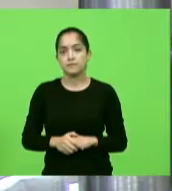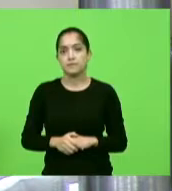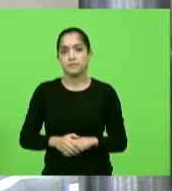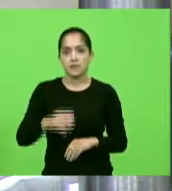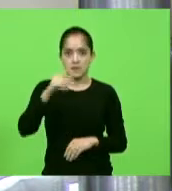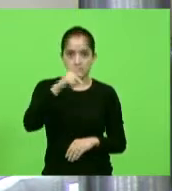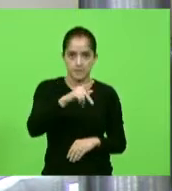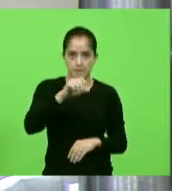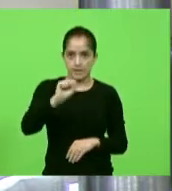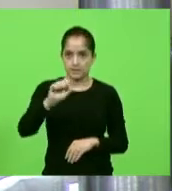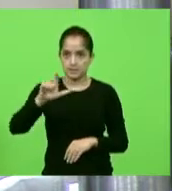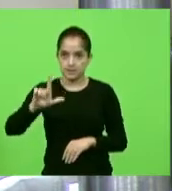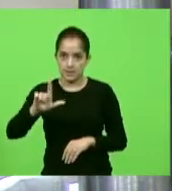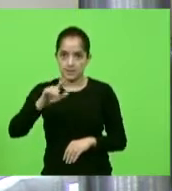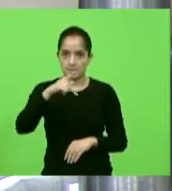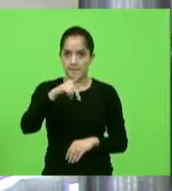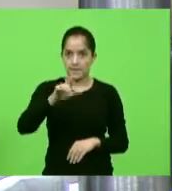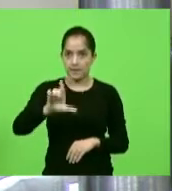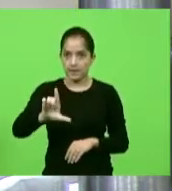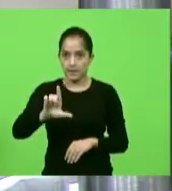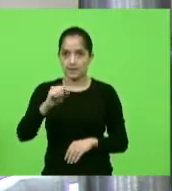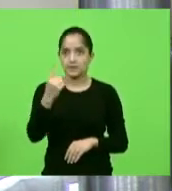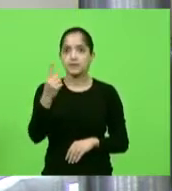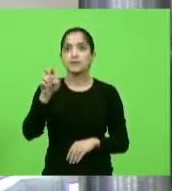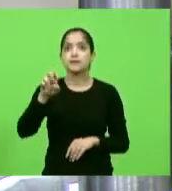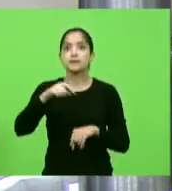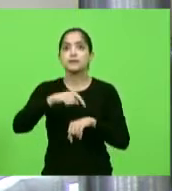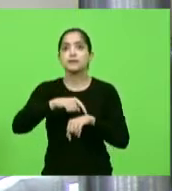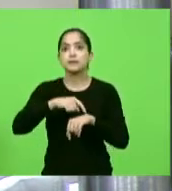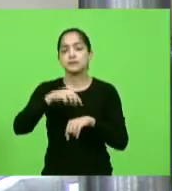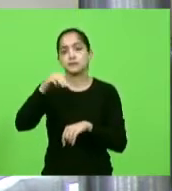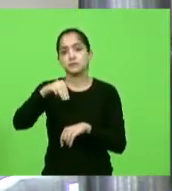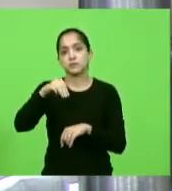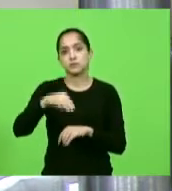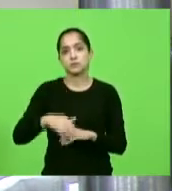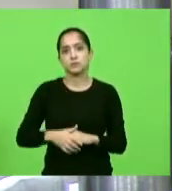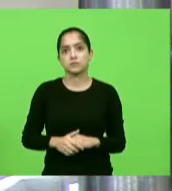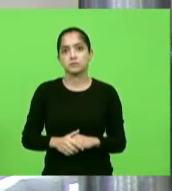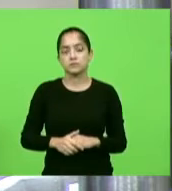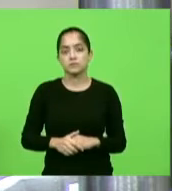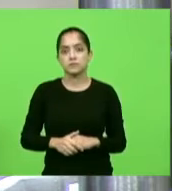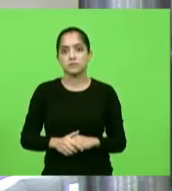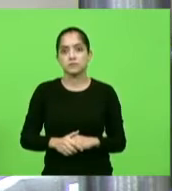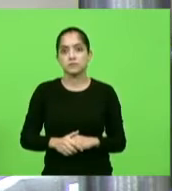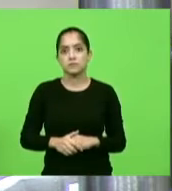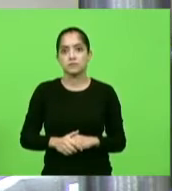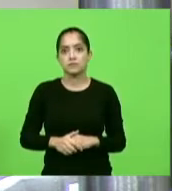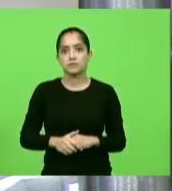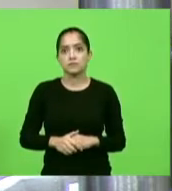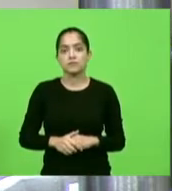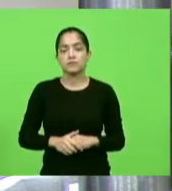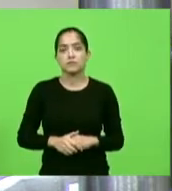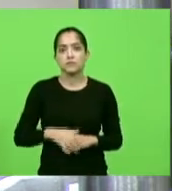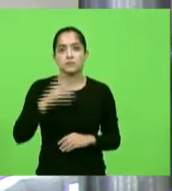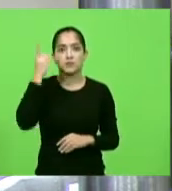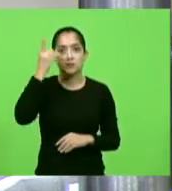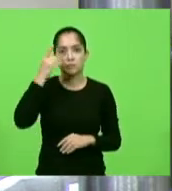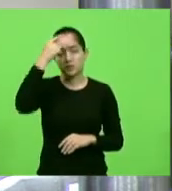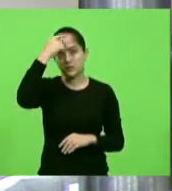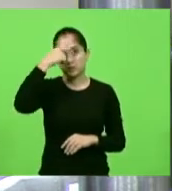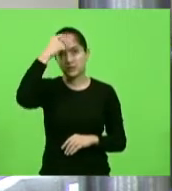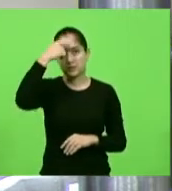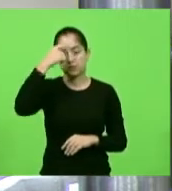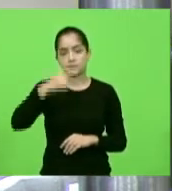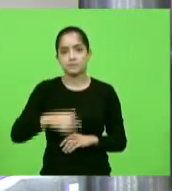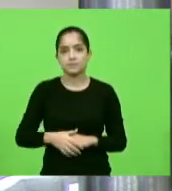Bloco PSL, PL, por 15 minutos. Consulta o deputado Maurício. Quero usar, sim, o tempo